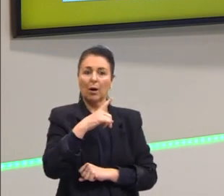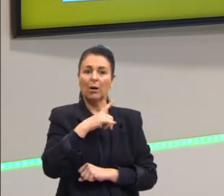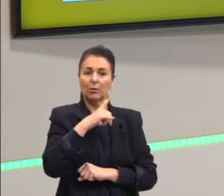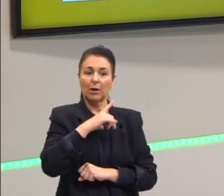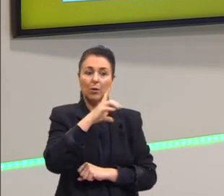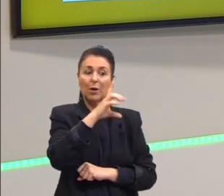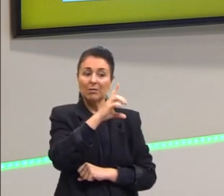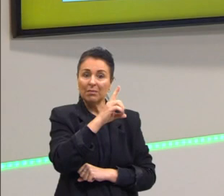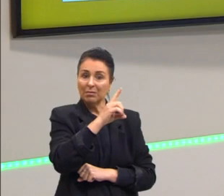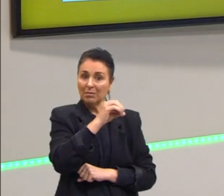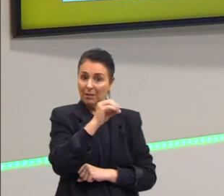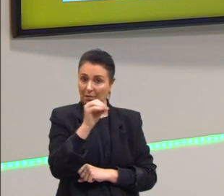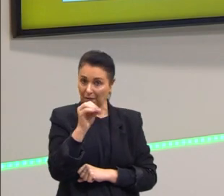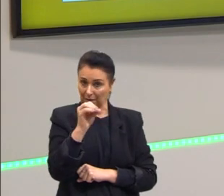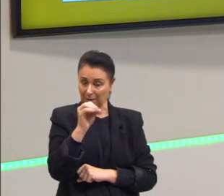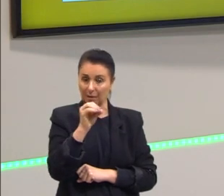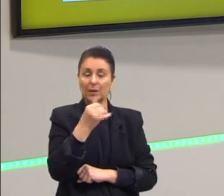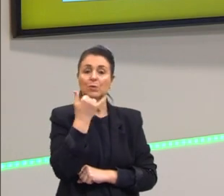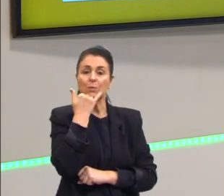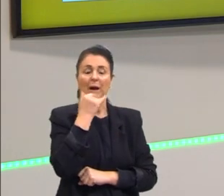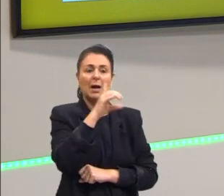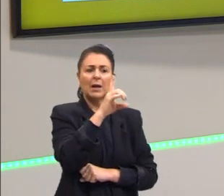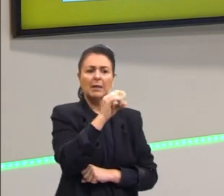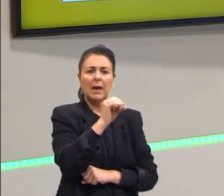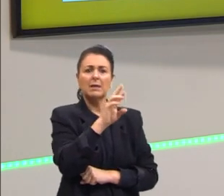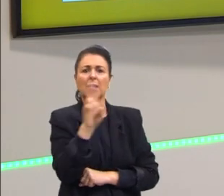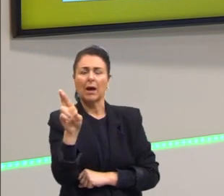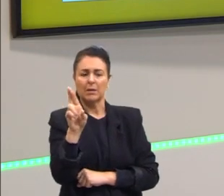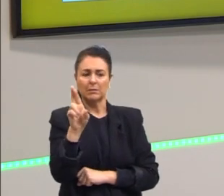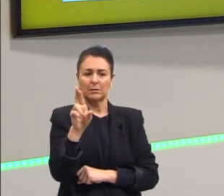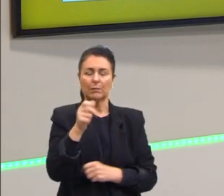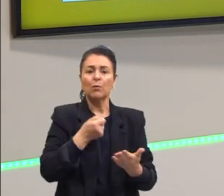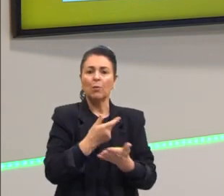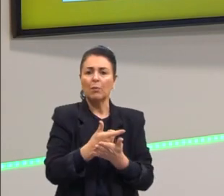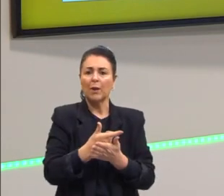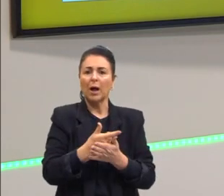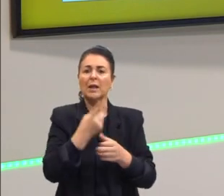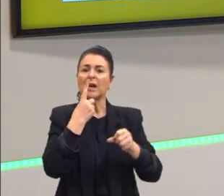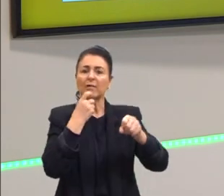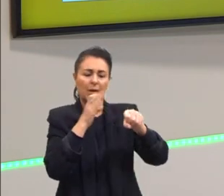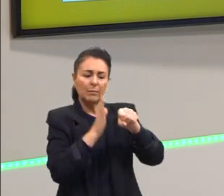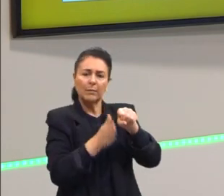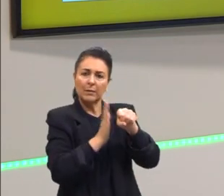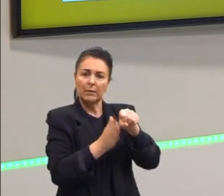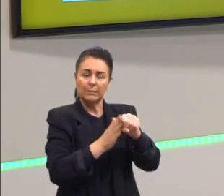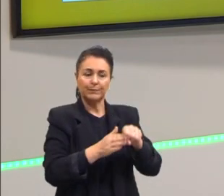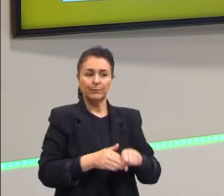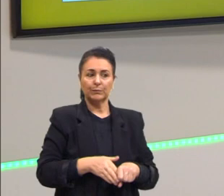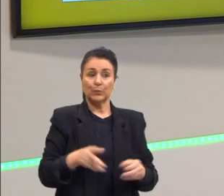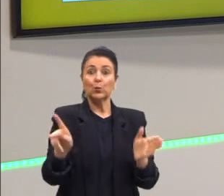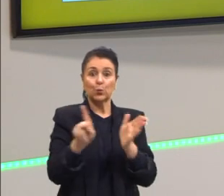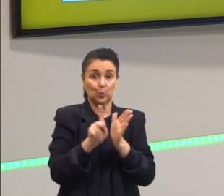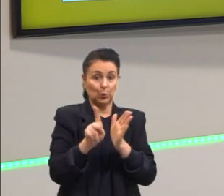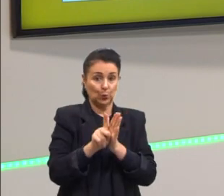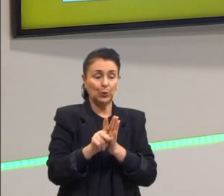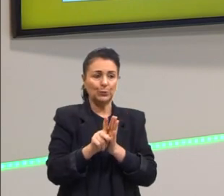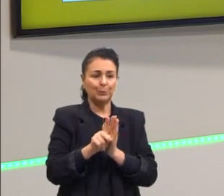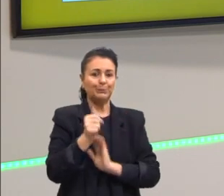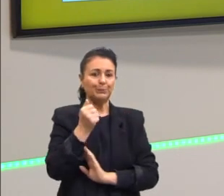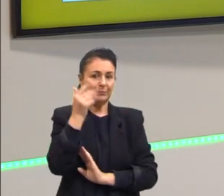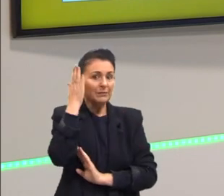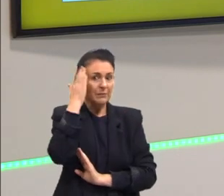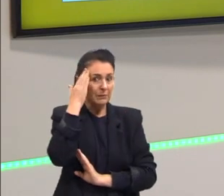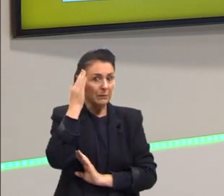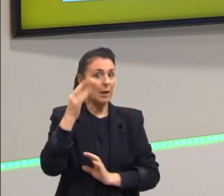para levar tudo em tomate. O dono do mercado sabe que são 100 reais, ele tem duas opções.